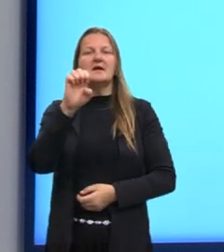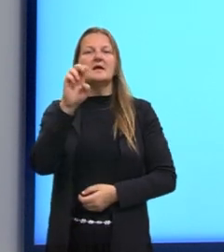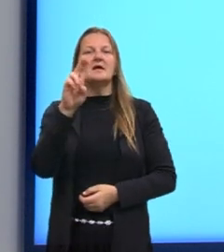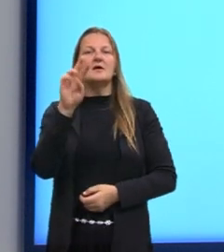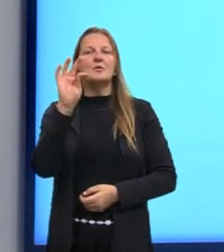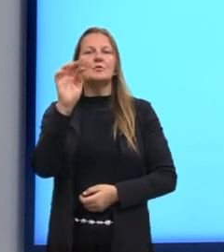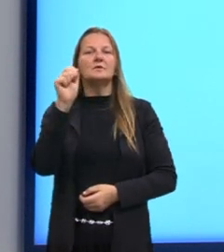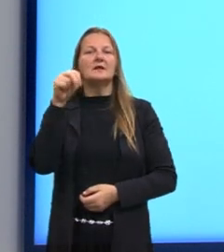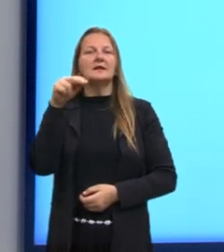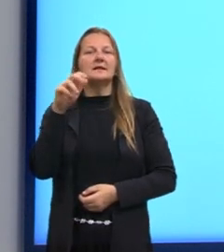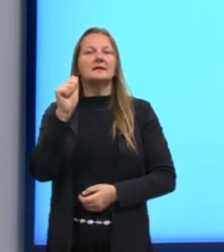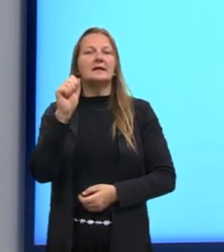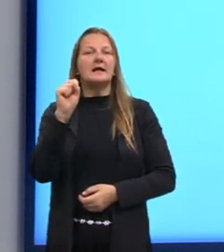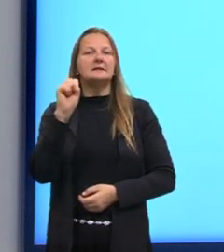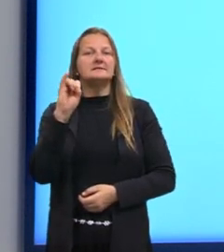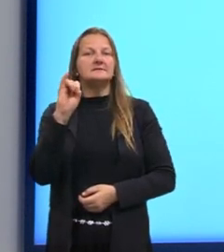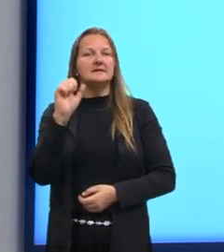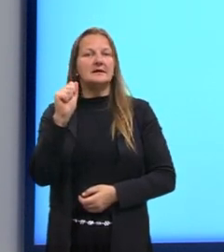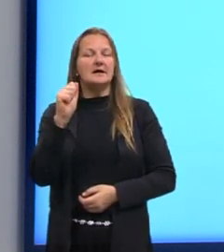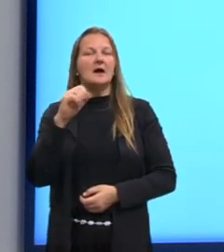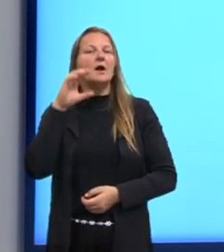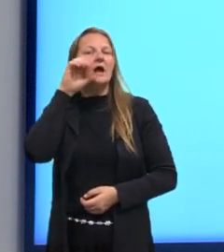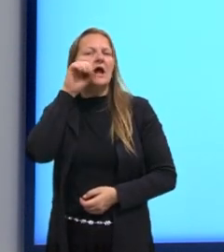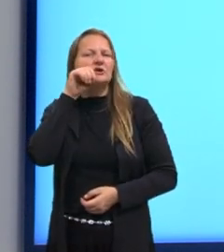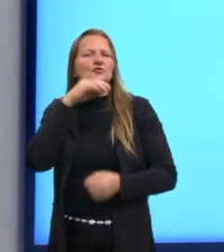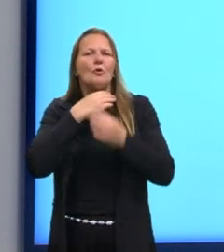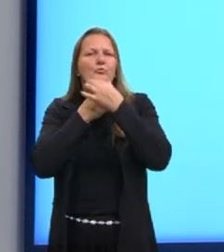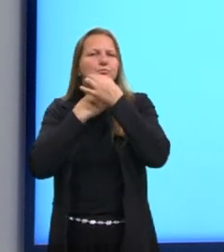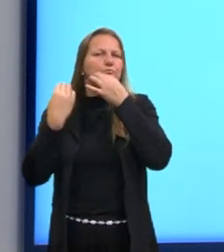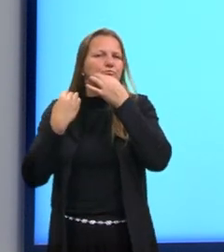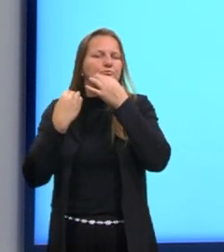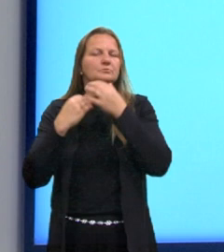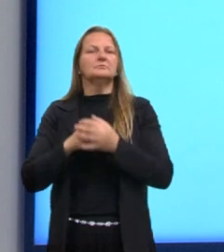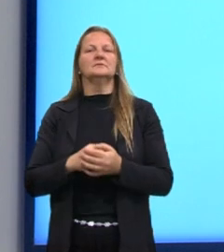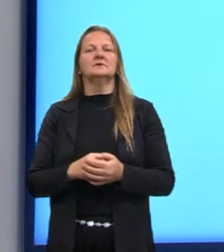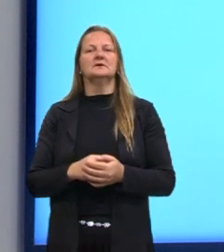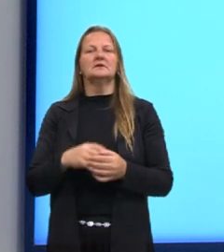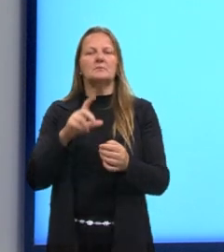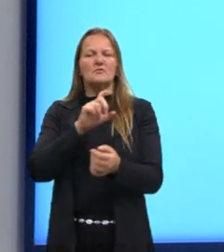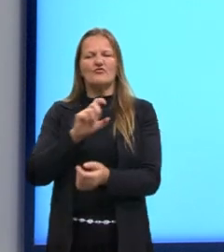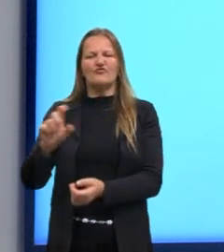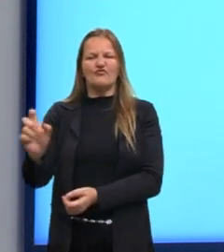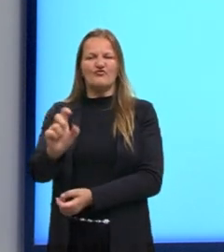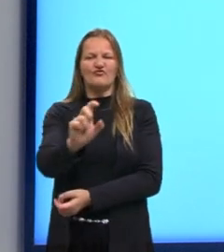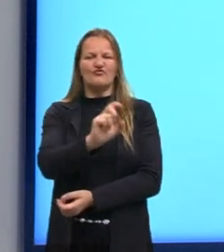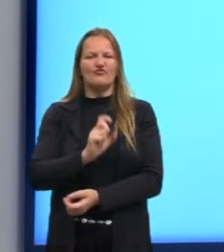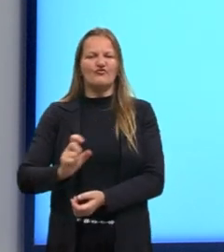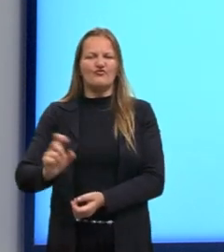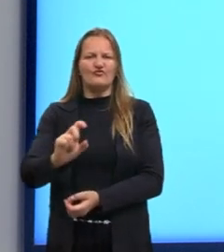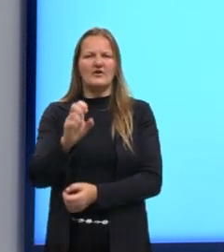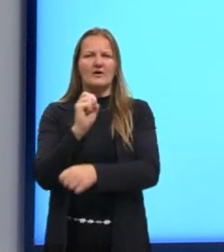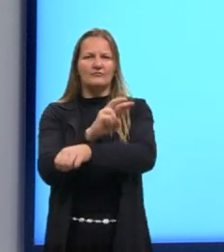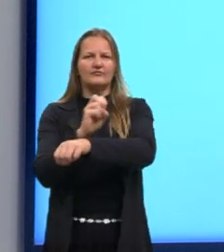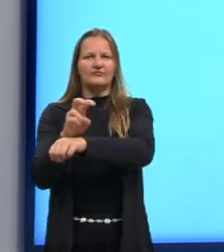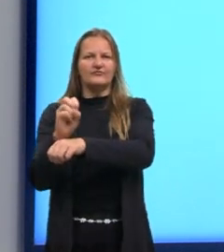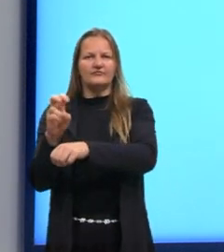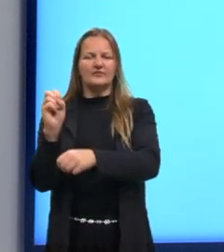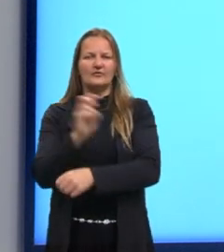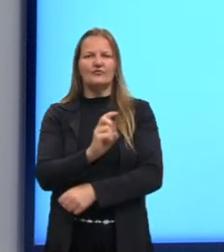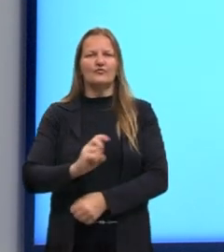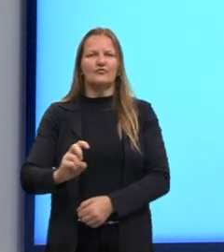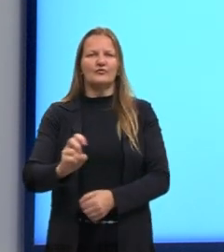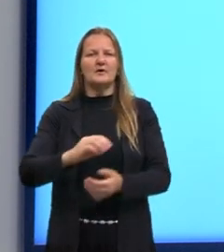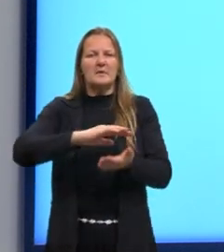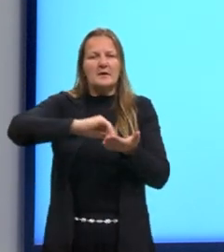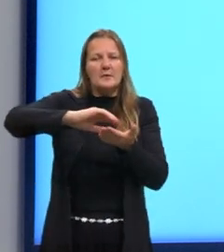cães soropositivos, a borrifação com inseticida, a remoção de matéria